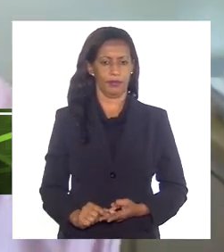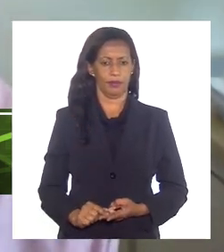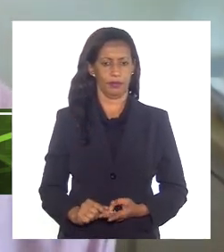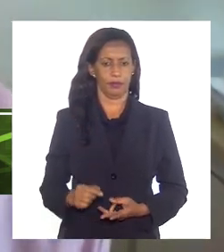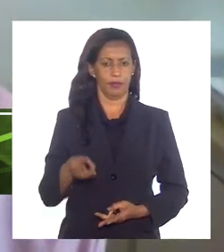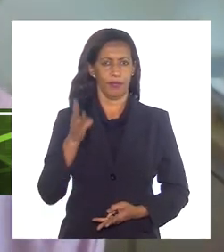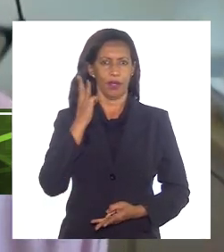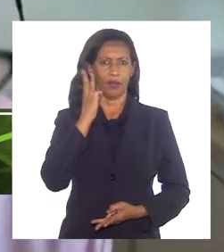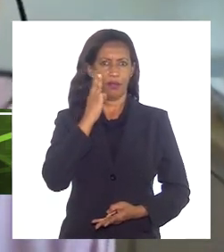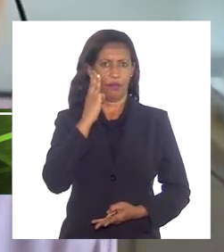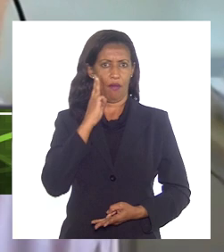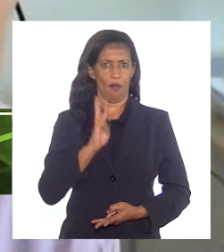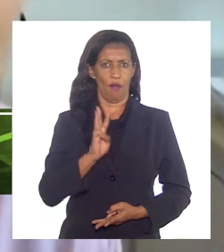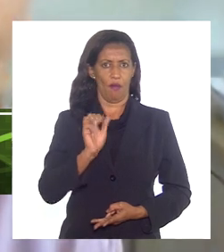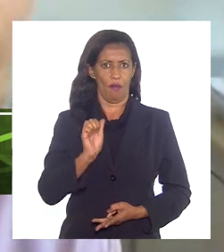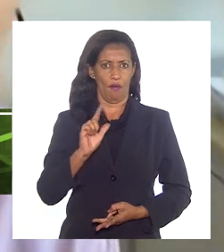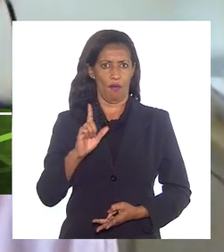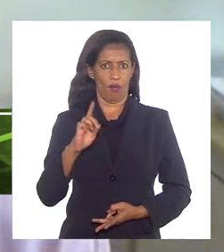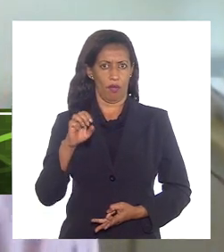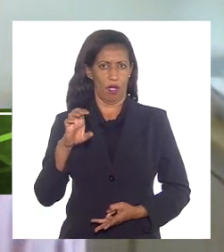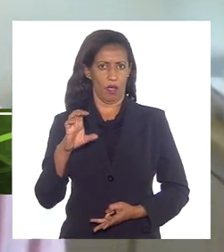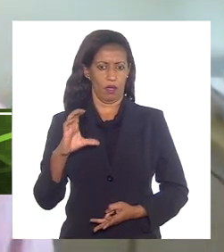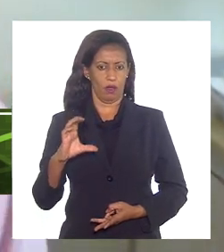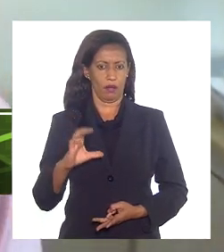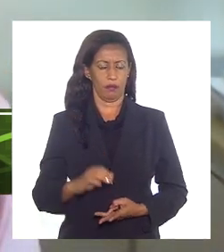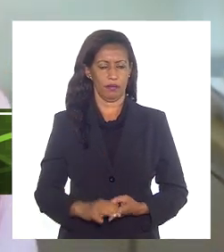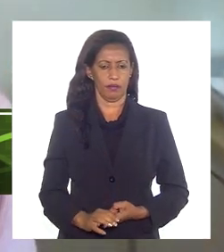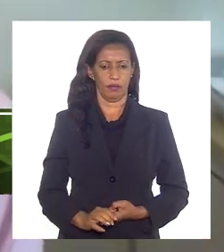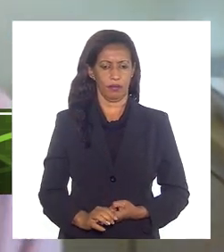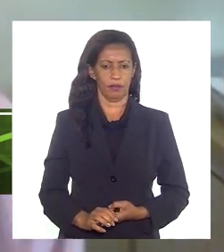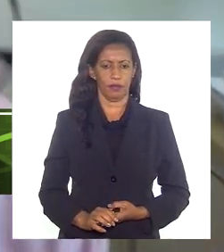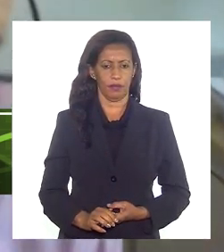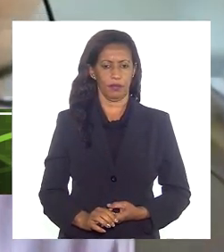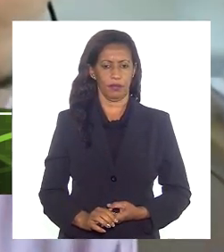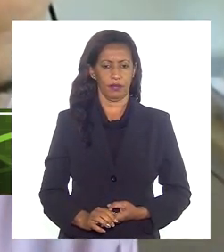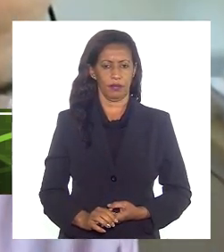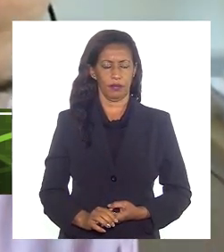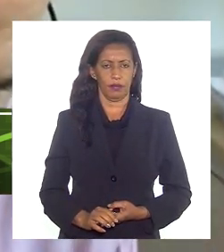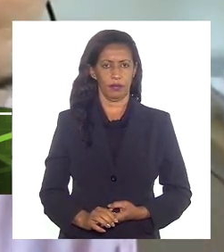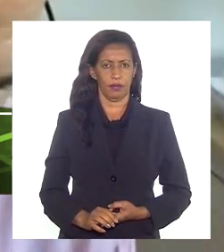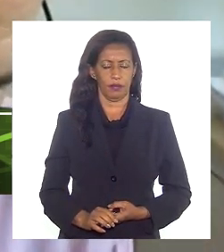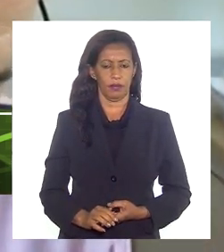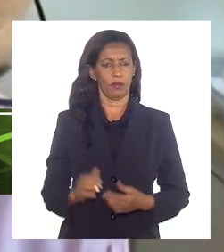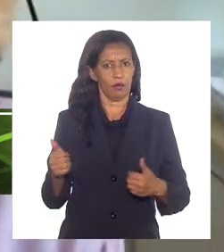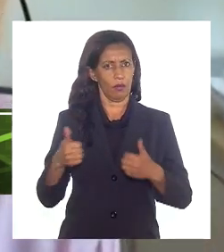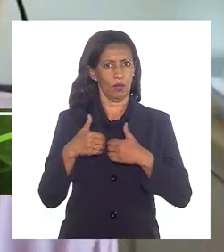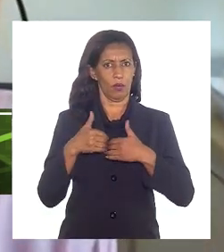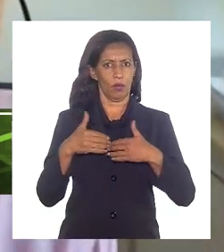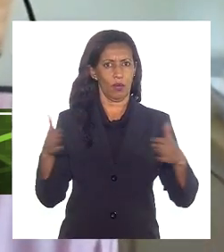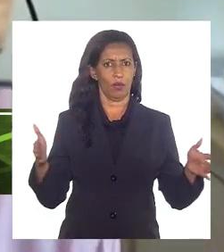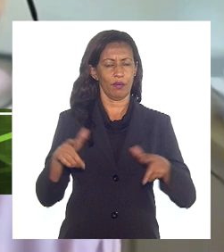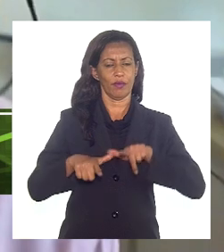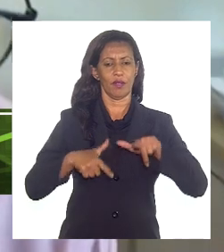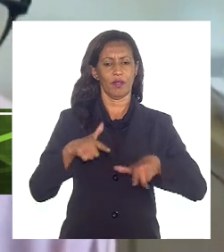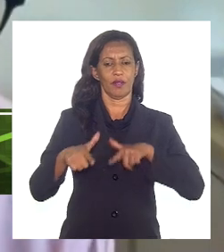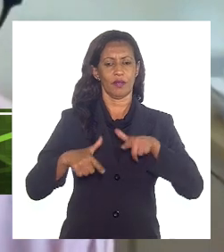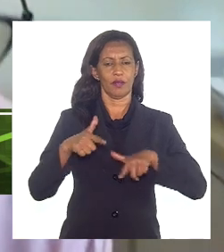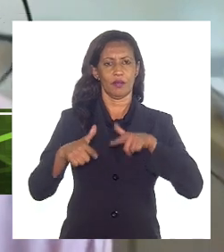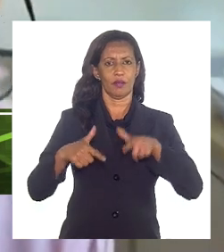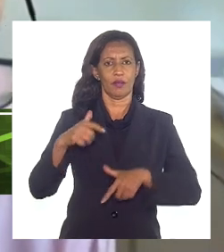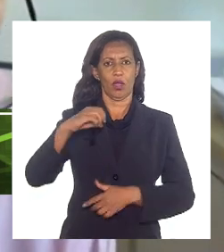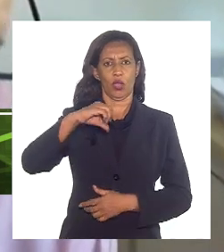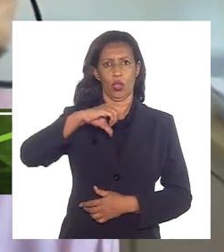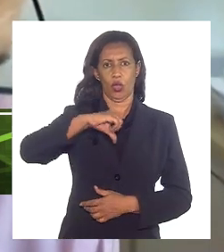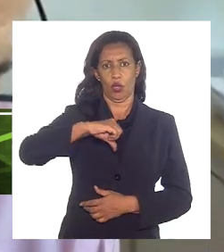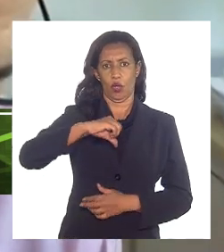Valdeque Carneiro, dou por aberto os trabalhos da nona